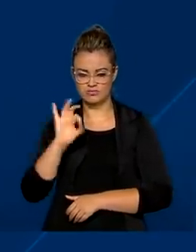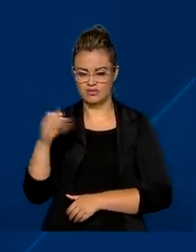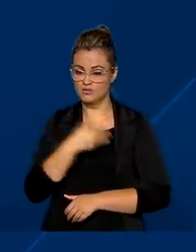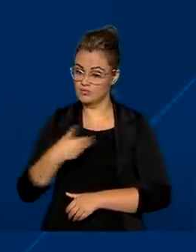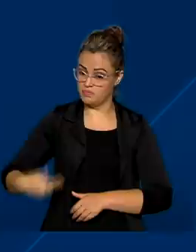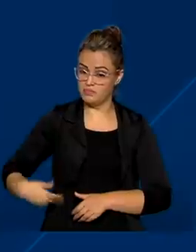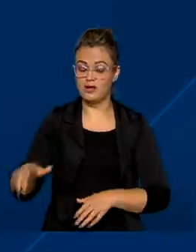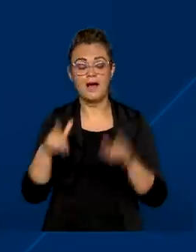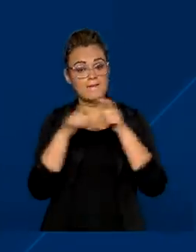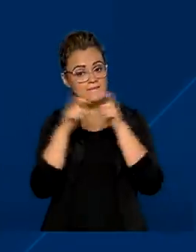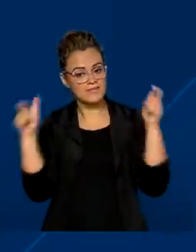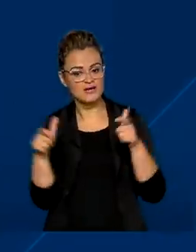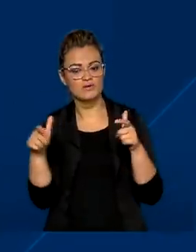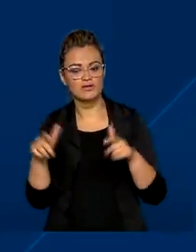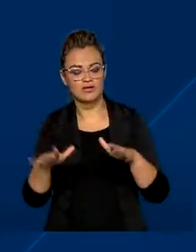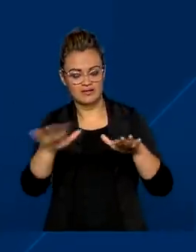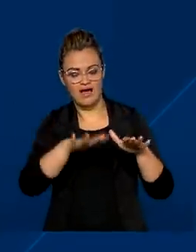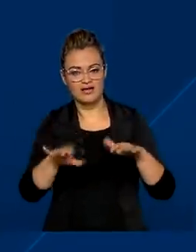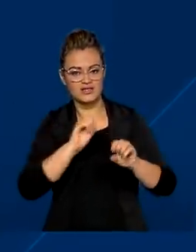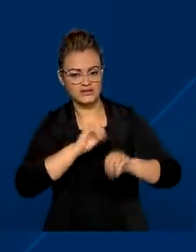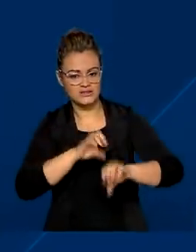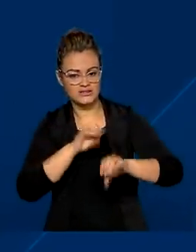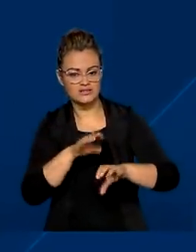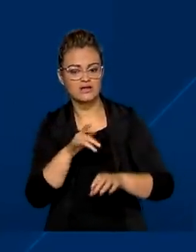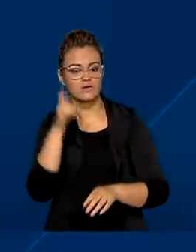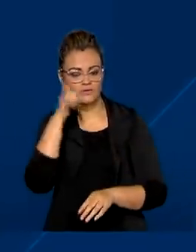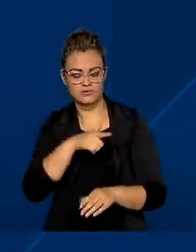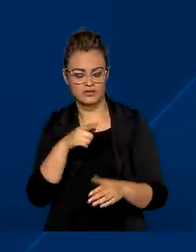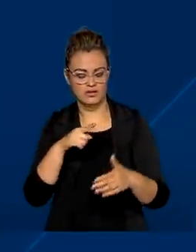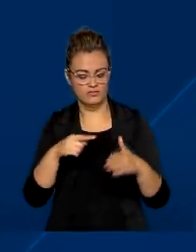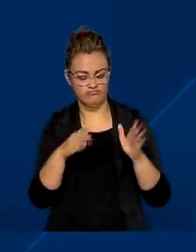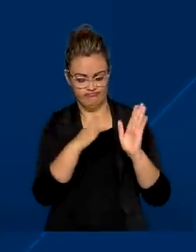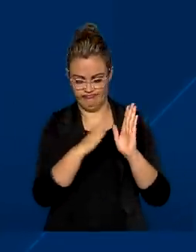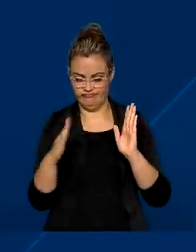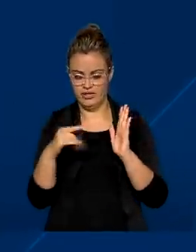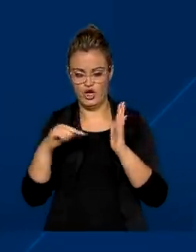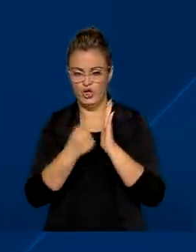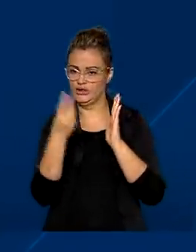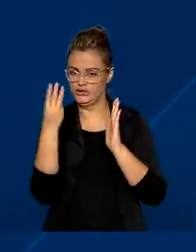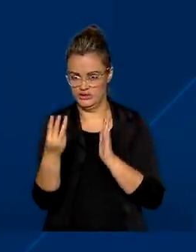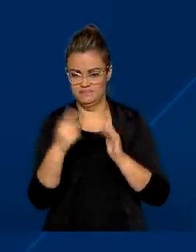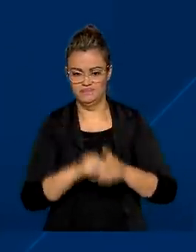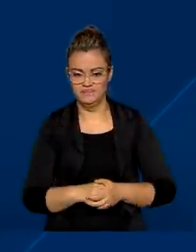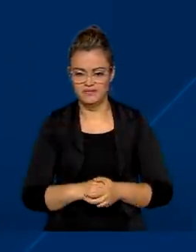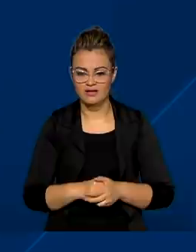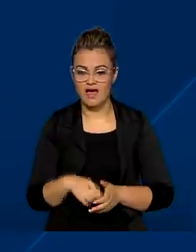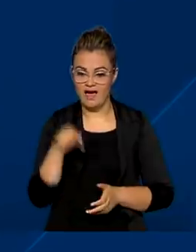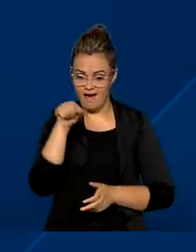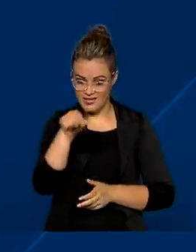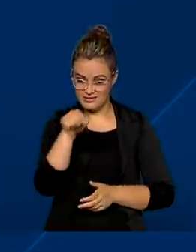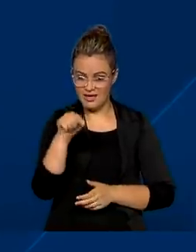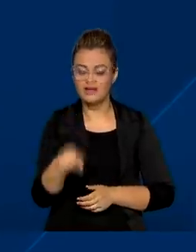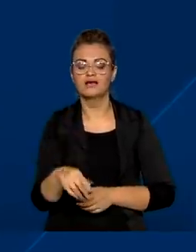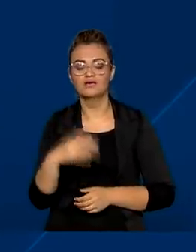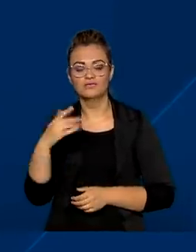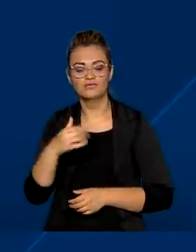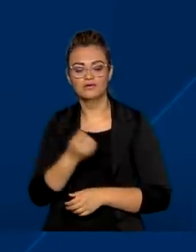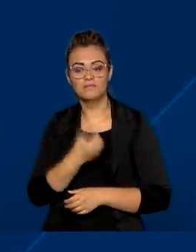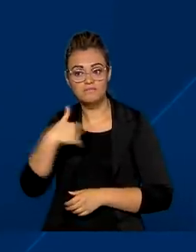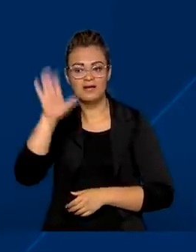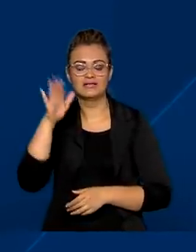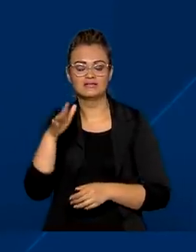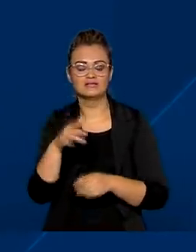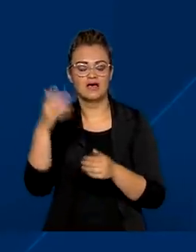A maior parte das instituições atingiu nota 3 na avaliação. O Sudeste foi a região com o maior número de